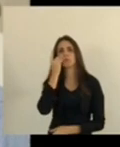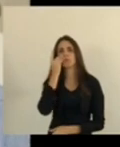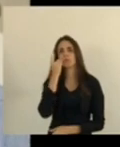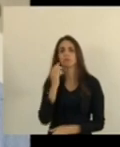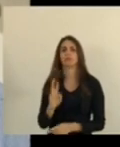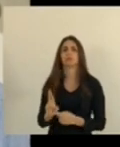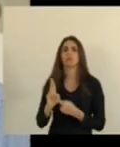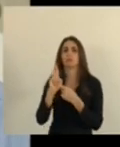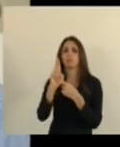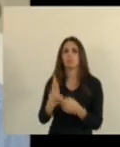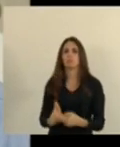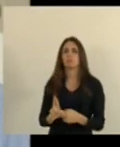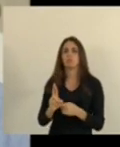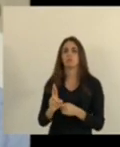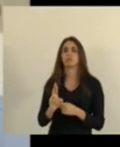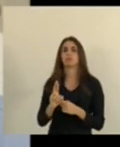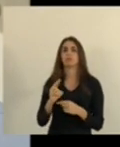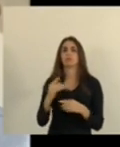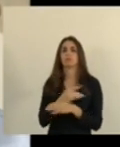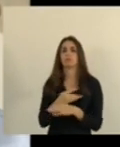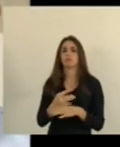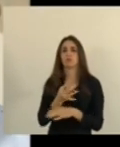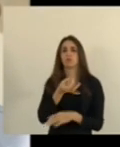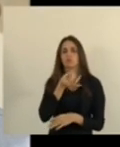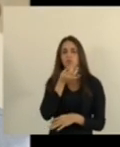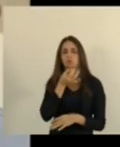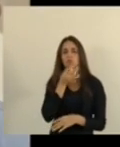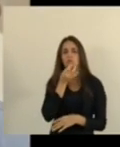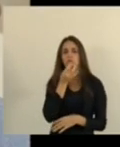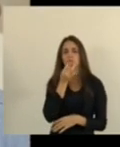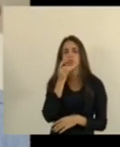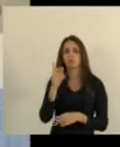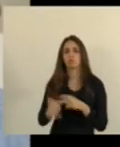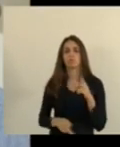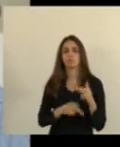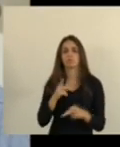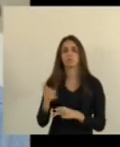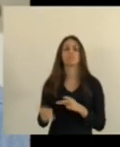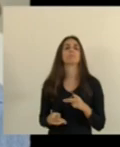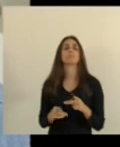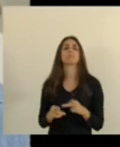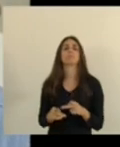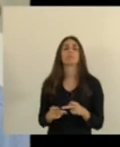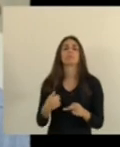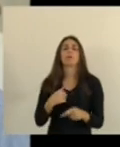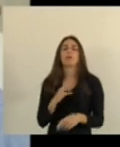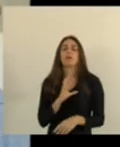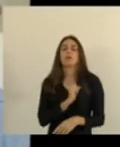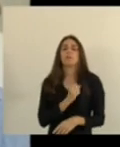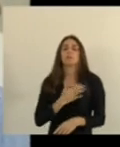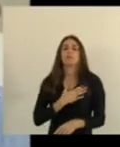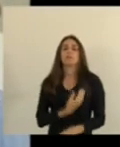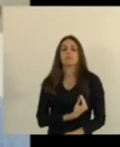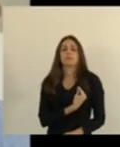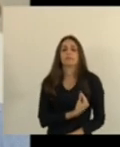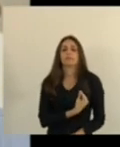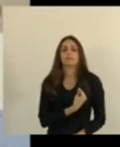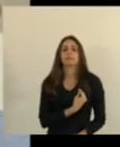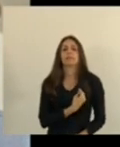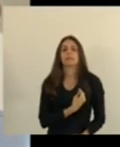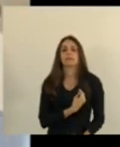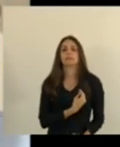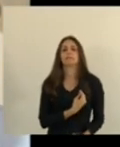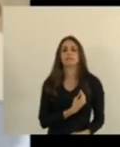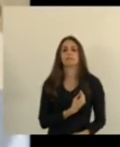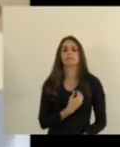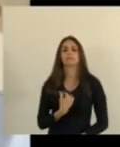representante de cachoeiro do itapimirim desse povo que é o amor da minha vida e estou